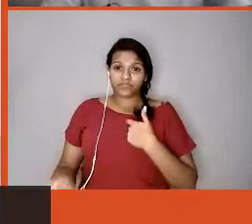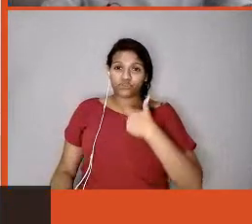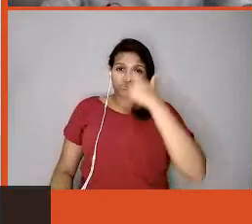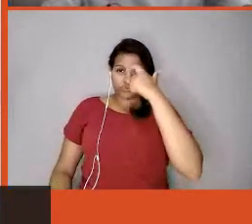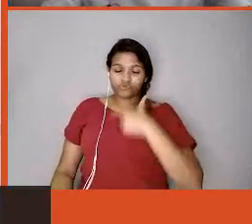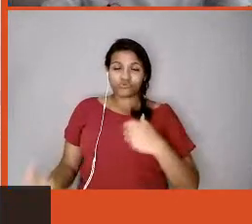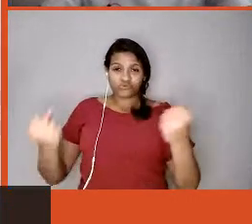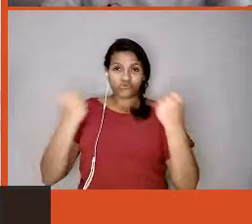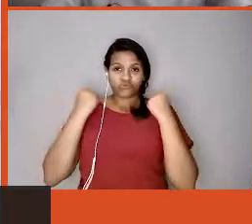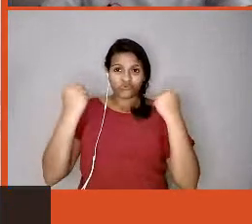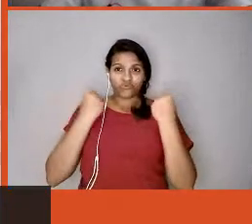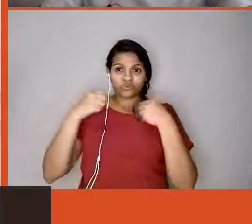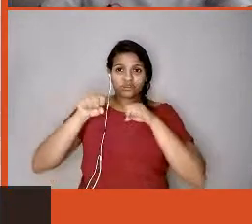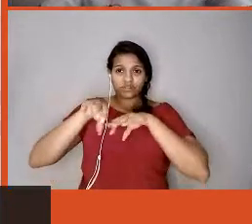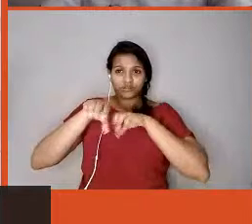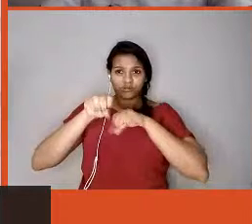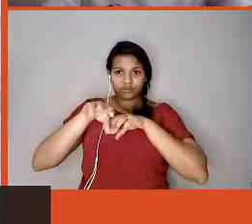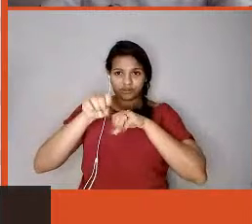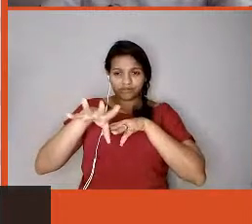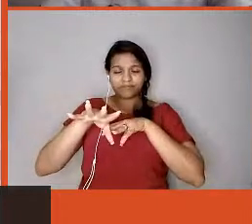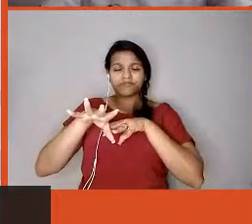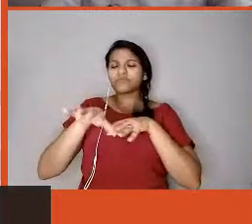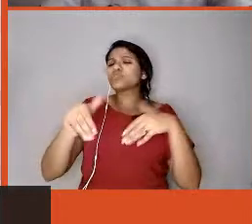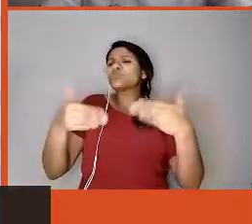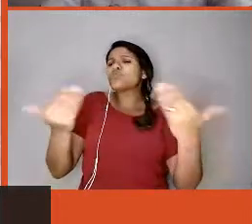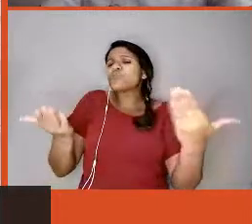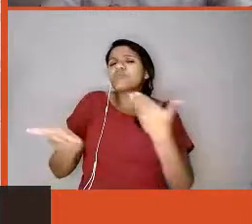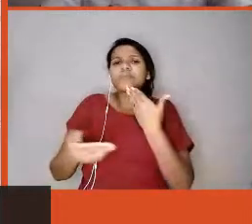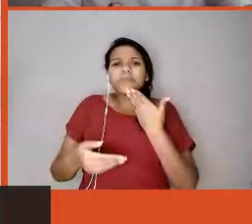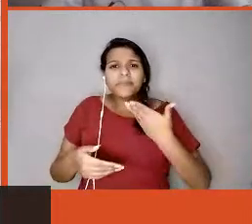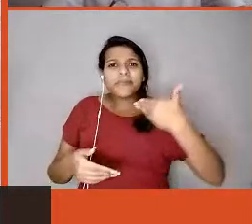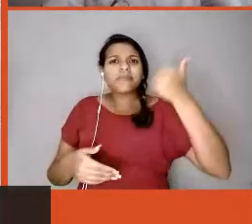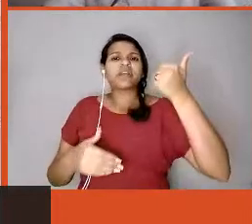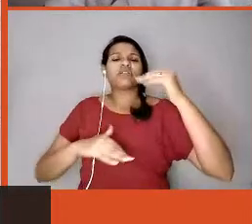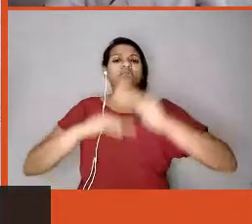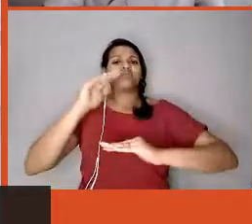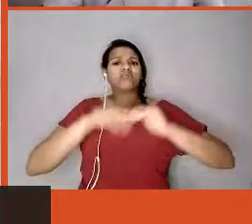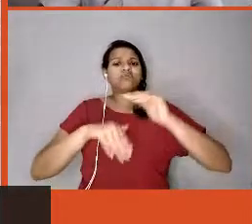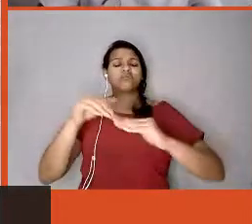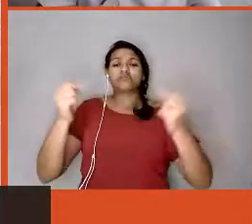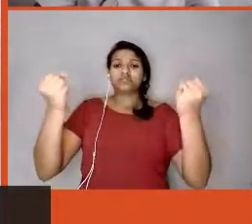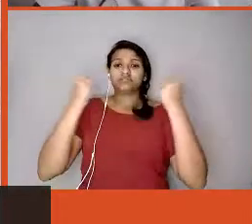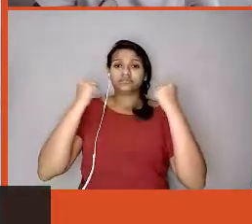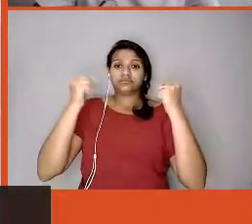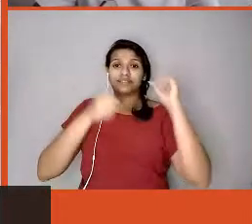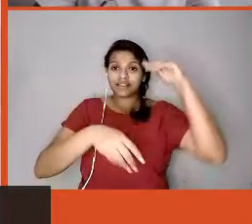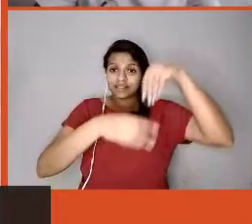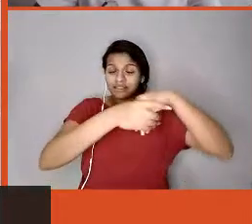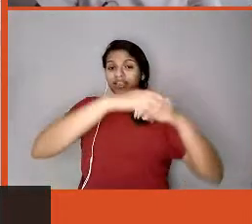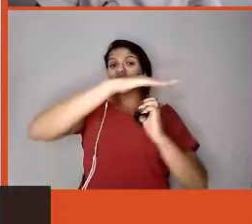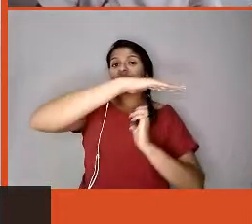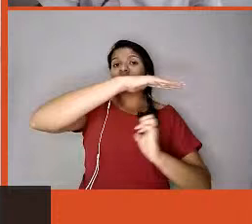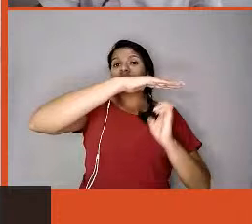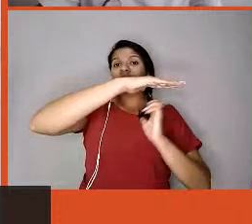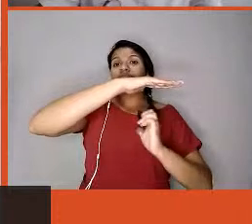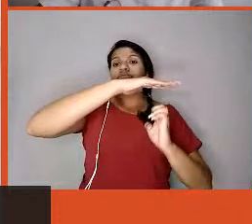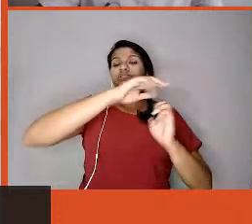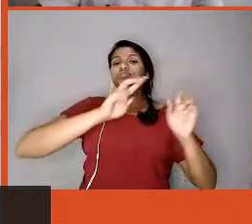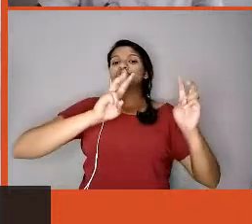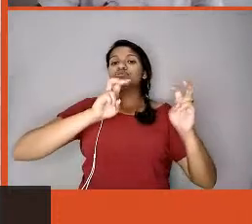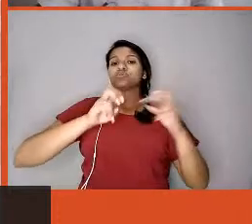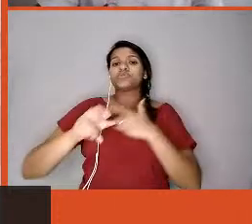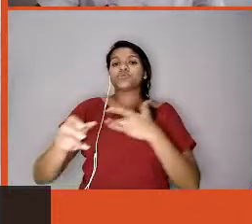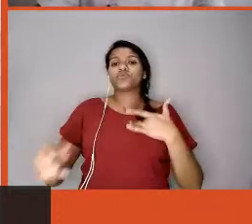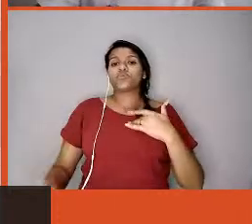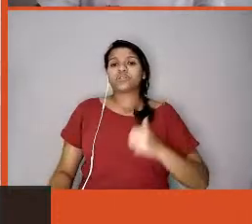quais as atividades físicas mais realizadas nos programas de qualidade de vida nas empresas? É uma pergunta,